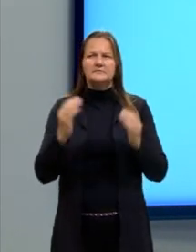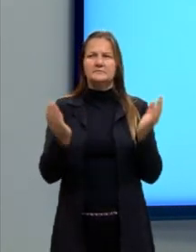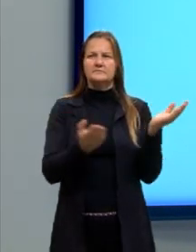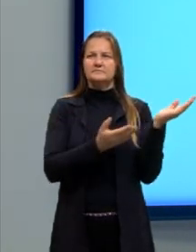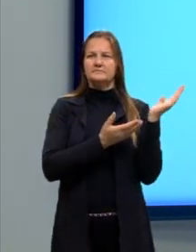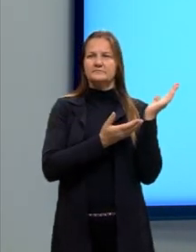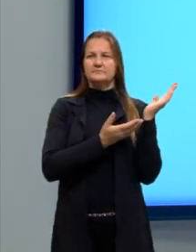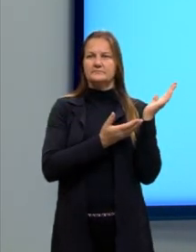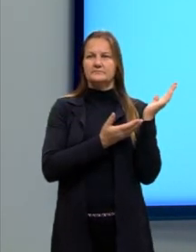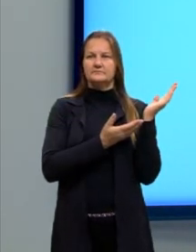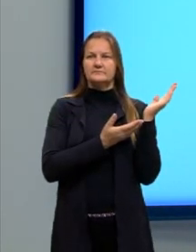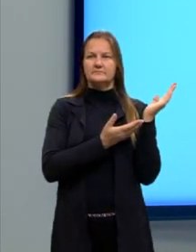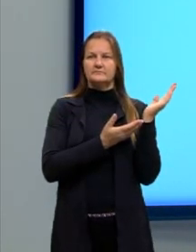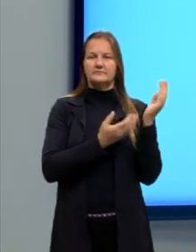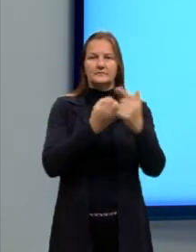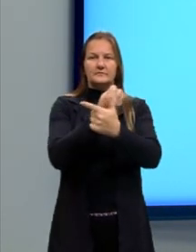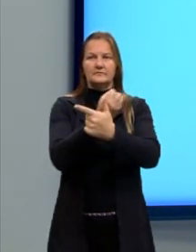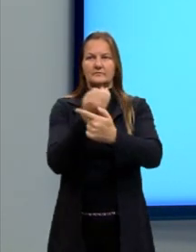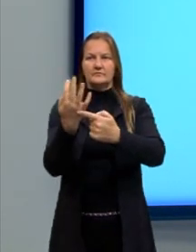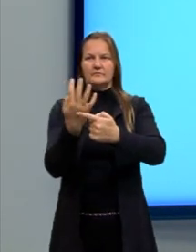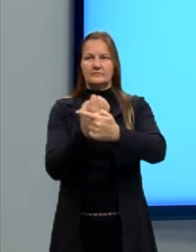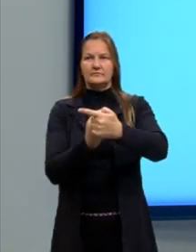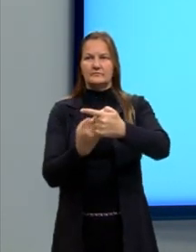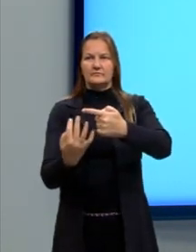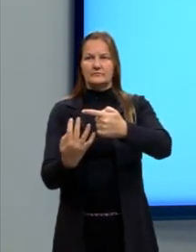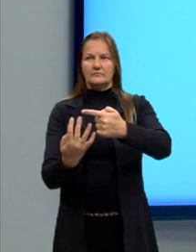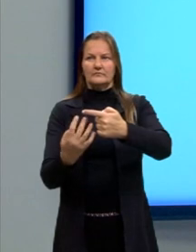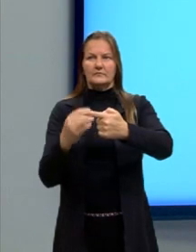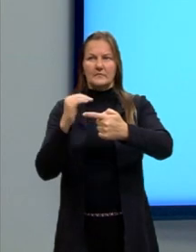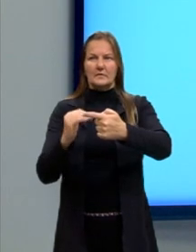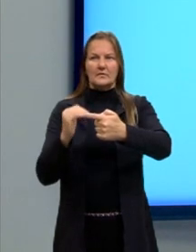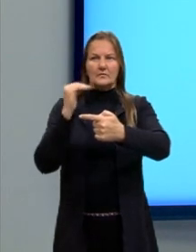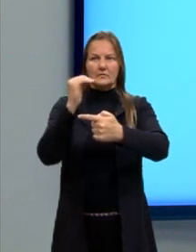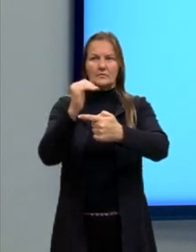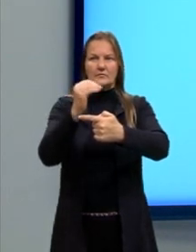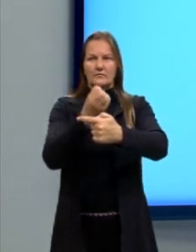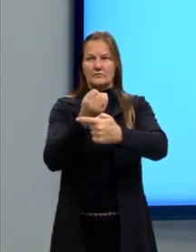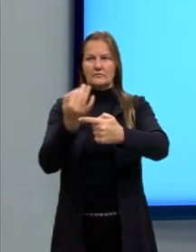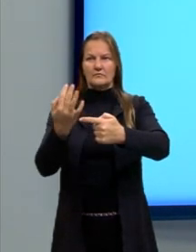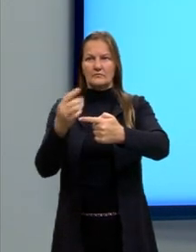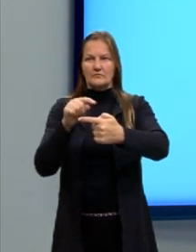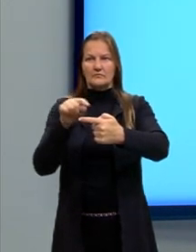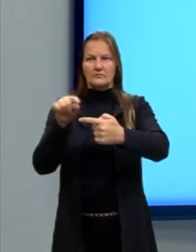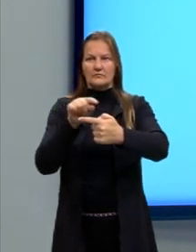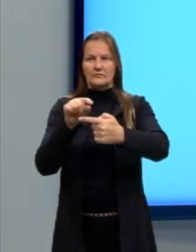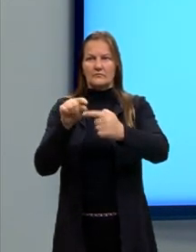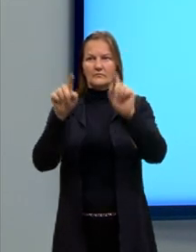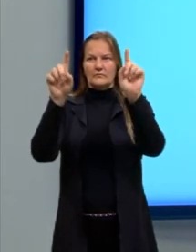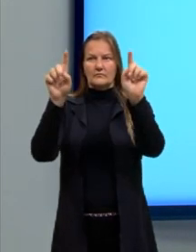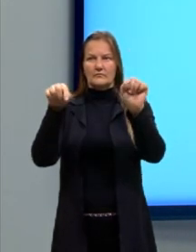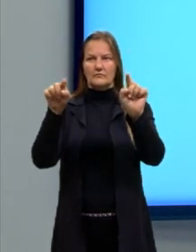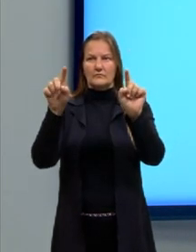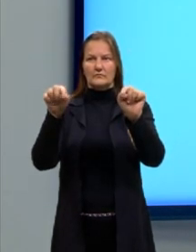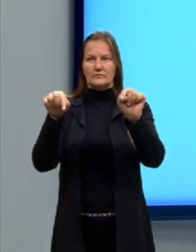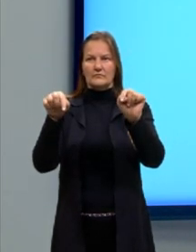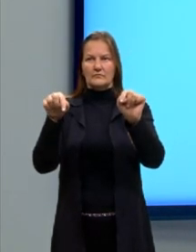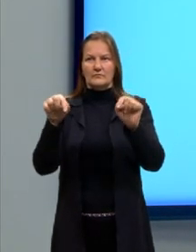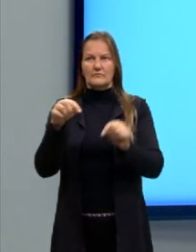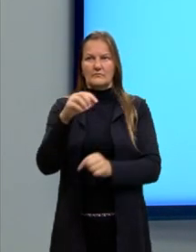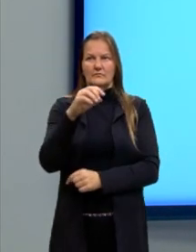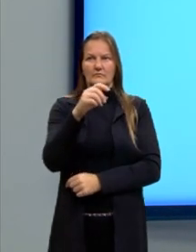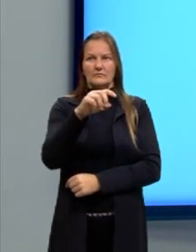por uma fraçãozinha. No numerador dessa fração, entre módulo, nós vamos colocar o